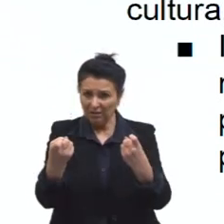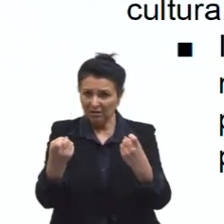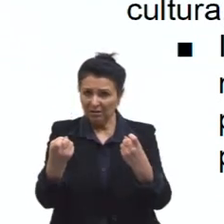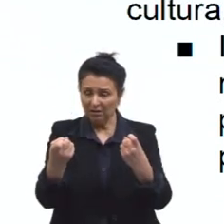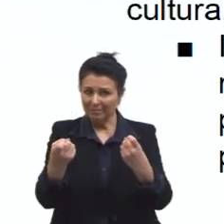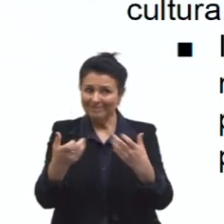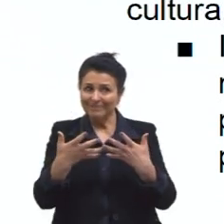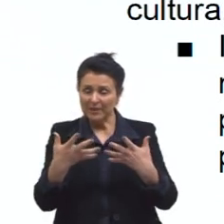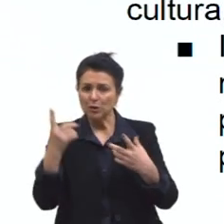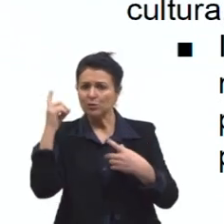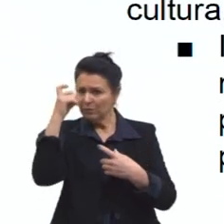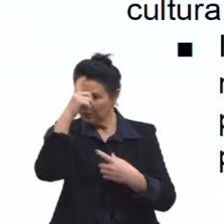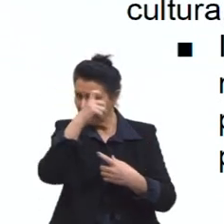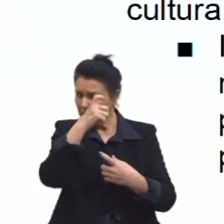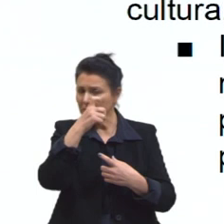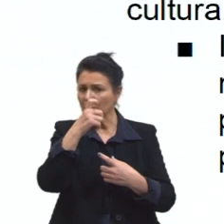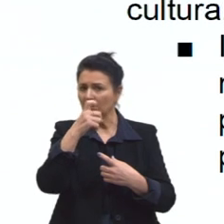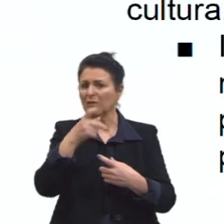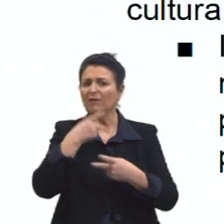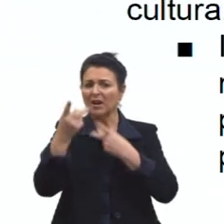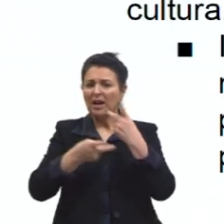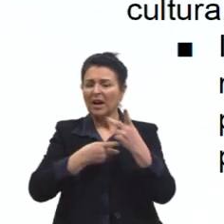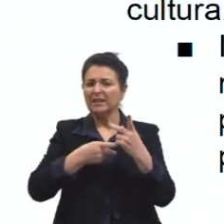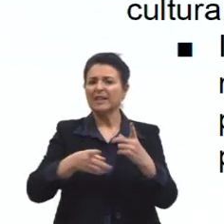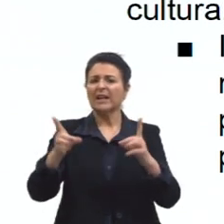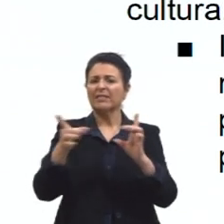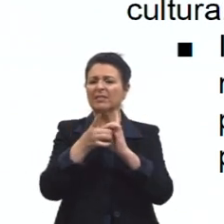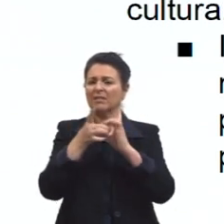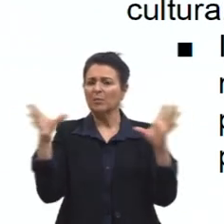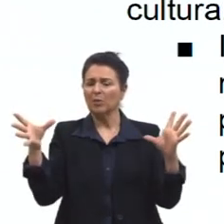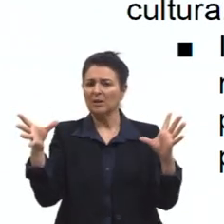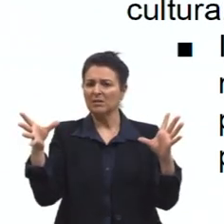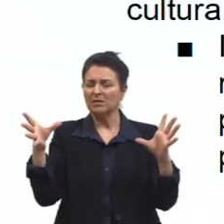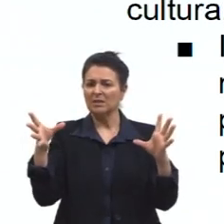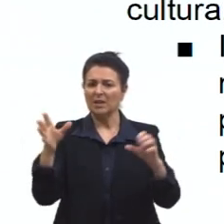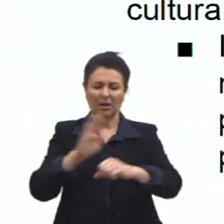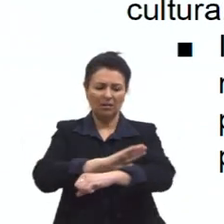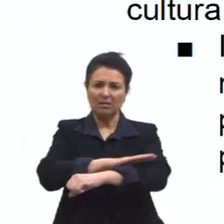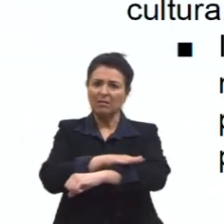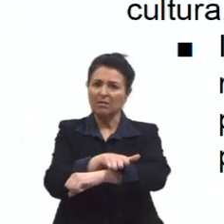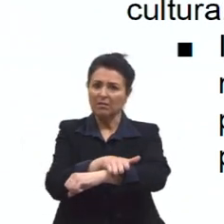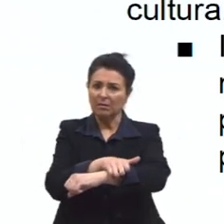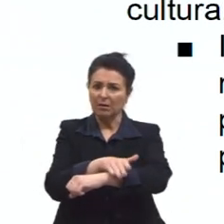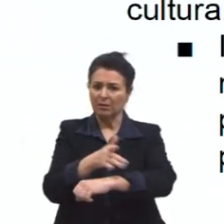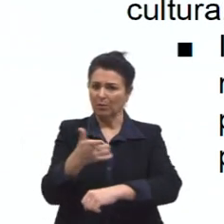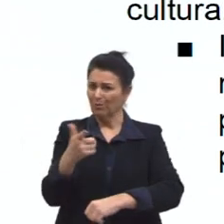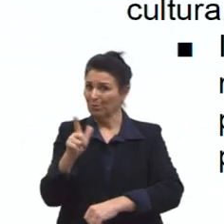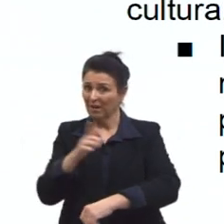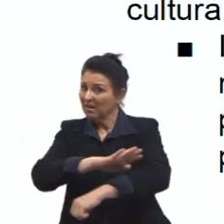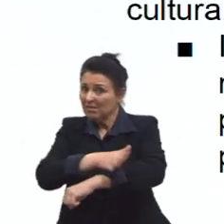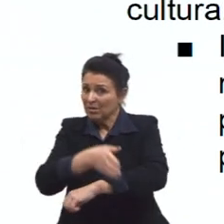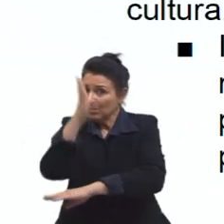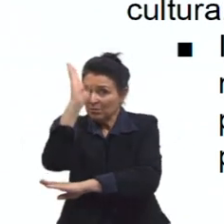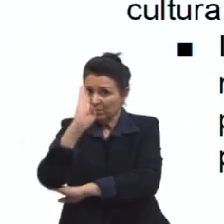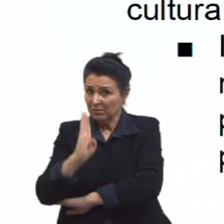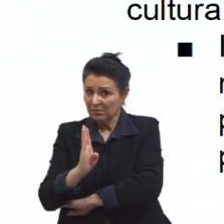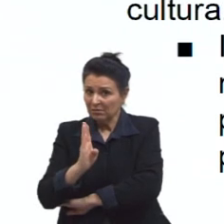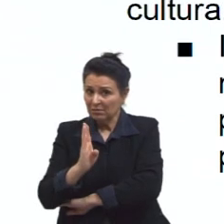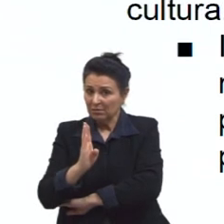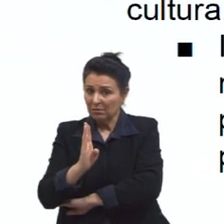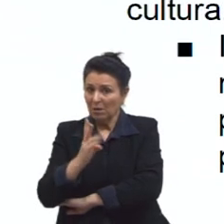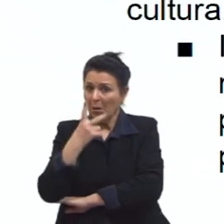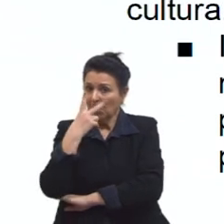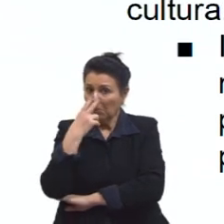democracia racial. e ela é muito usada, então, para dizer que não existe racismo no Brasil, por exemplo, o que, para mim, parece um